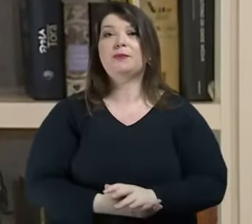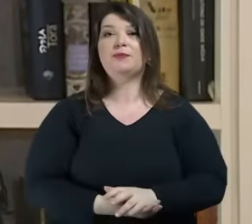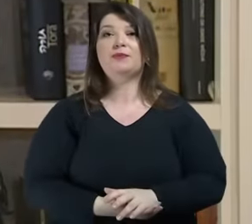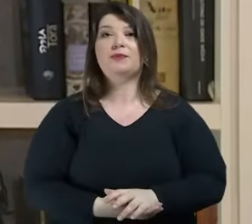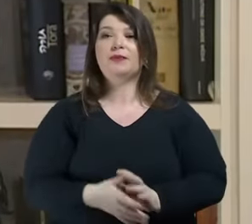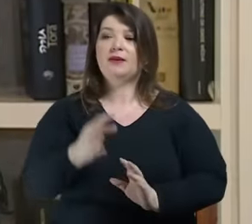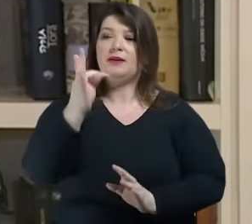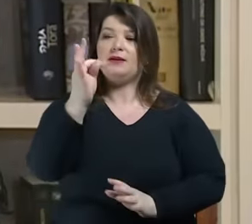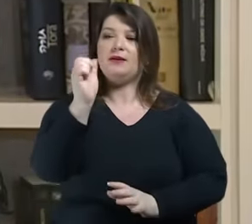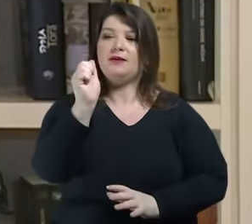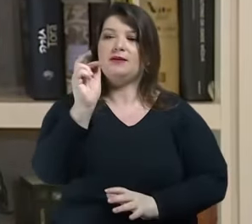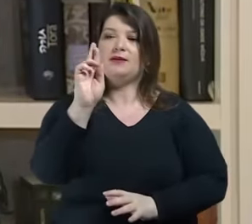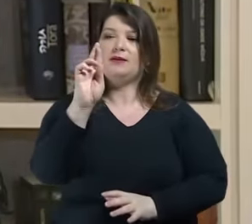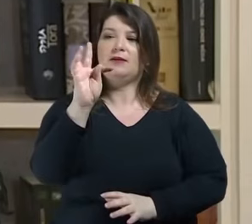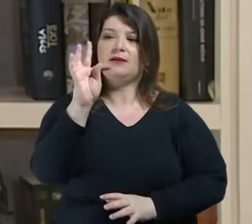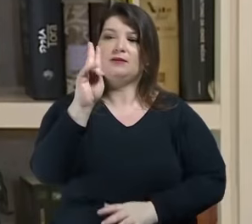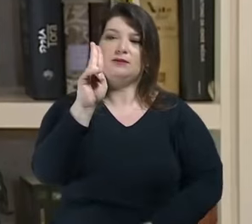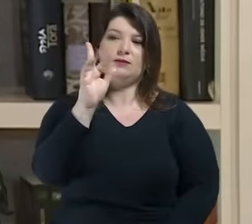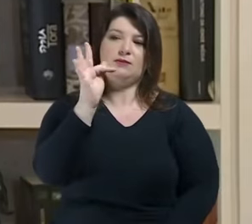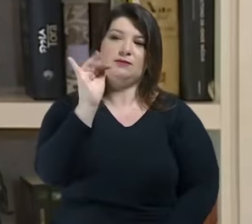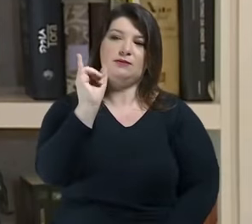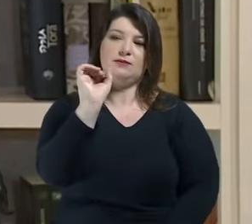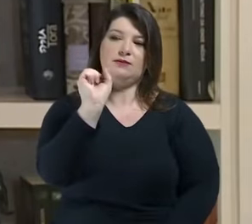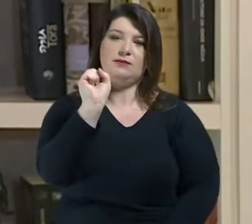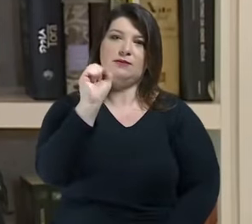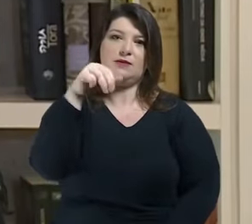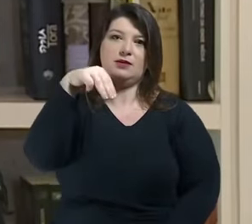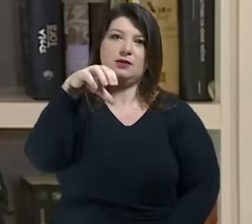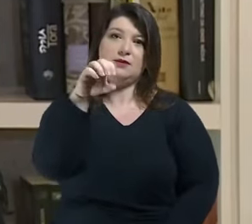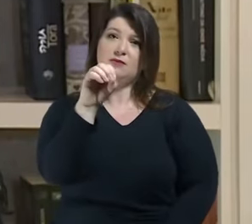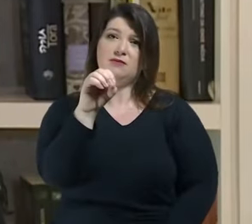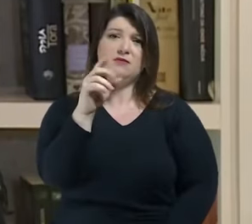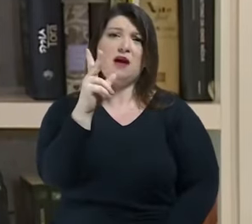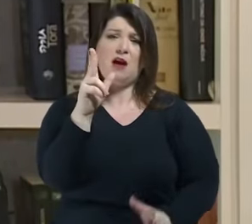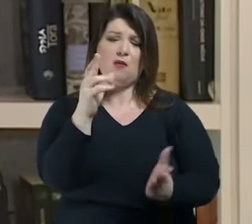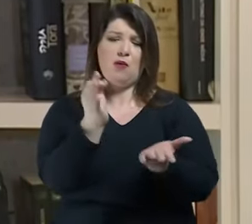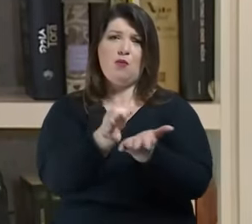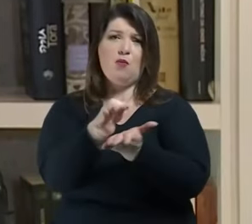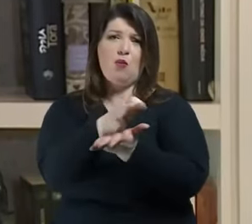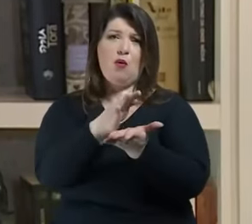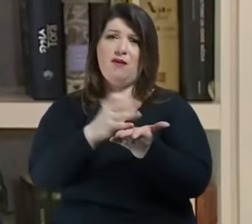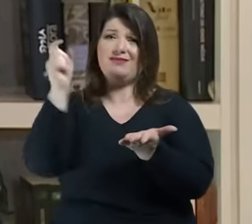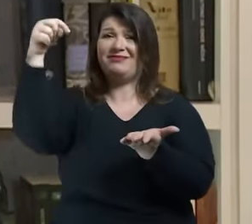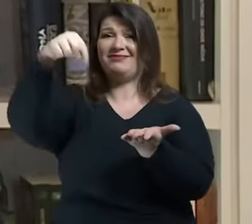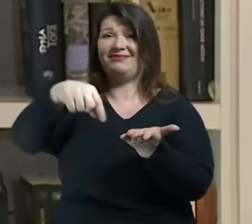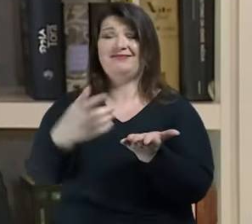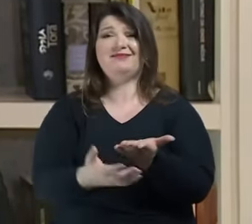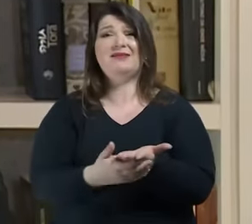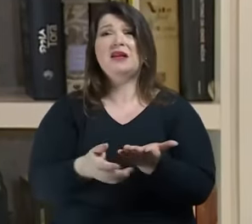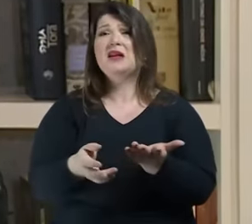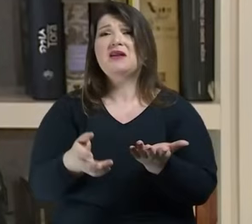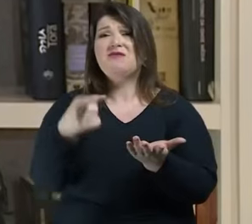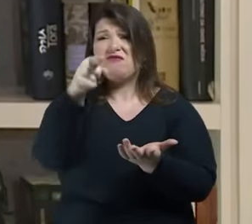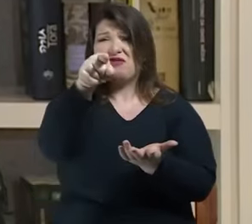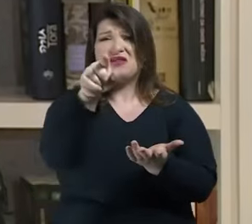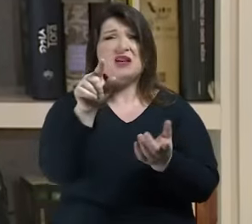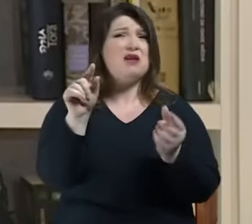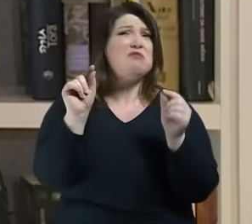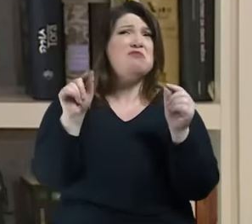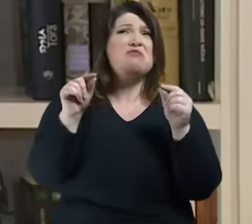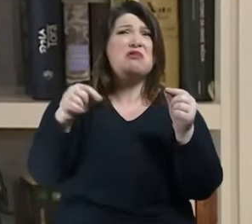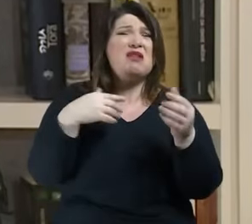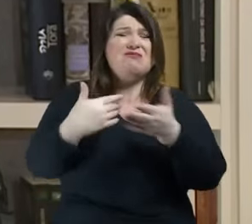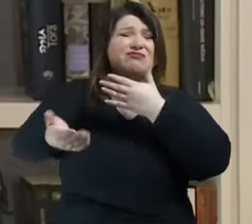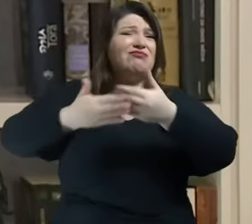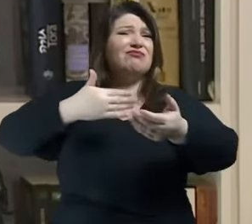é a grande moeda contemporânea porque não importa mais quem você é importa apenas